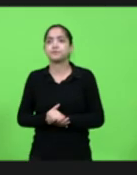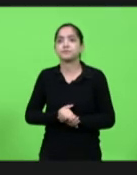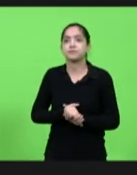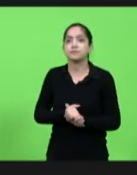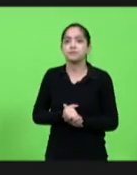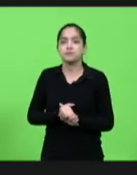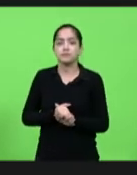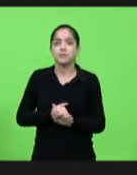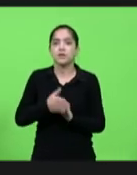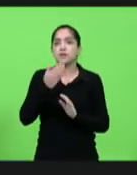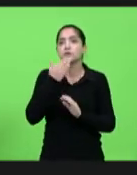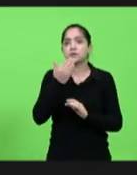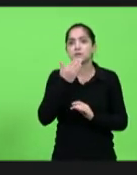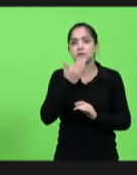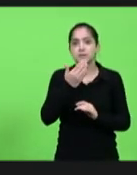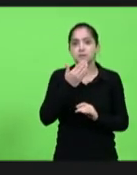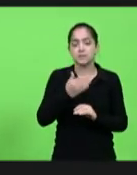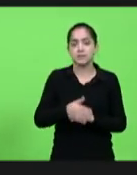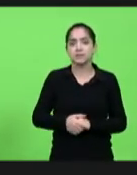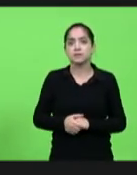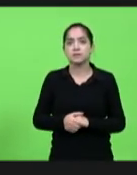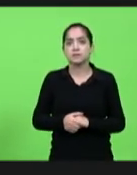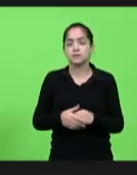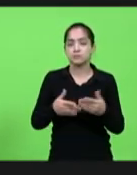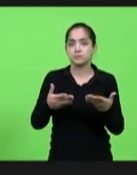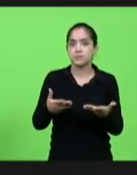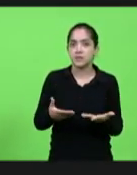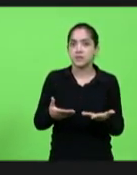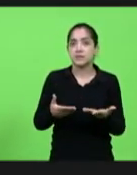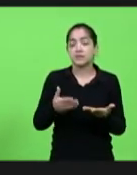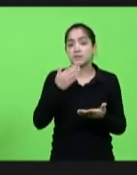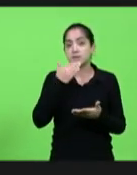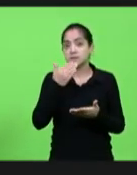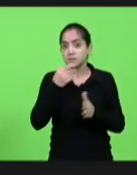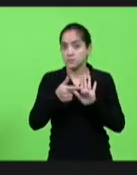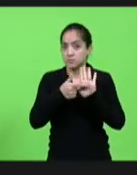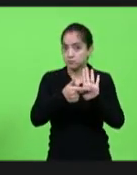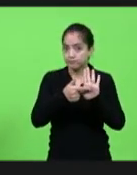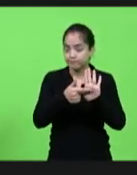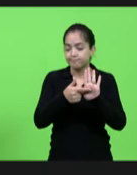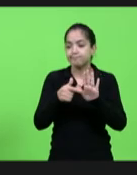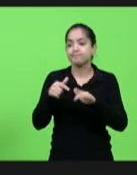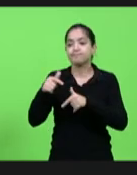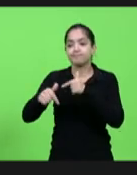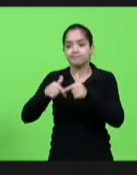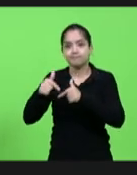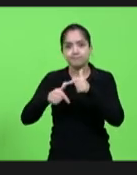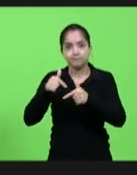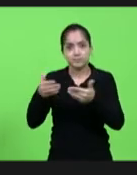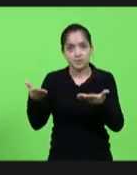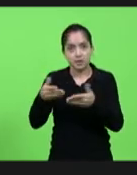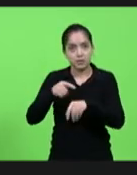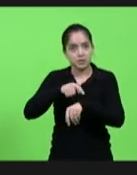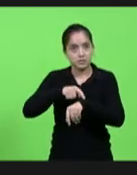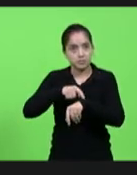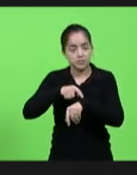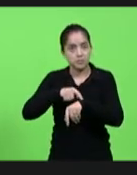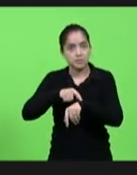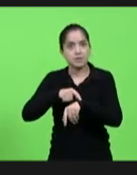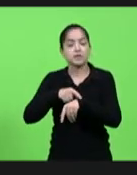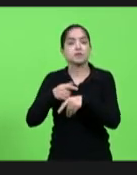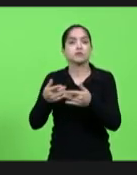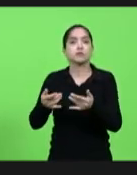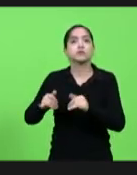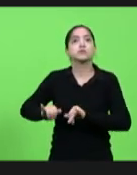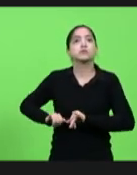preteridas o descaso com as demandas apresentadas por trabalhadores que nesse momento sofrem também com